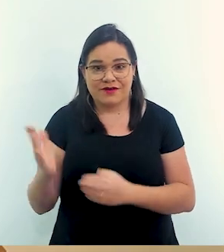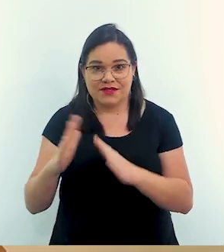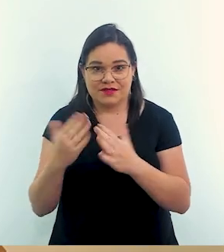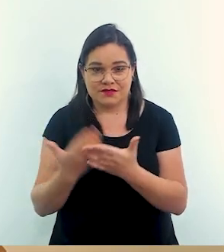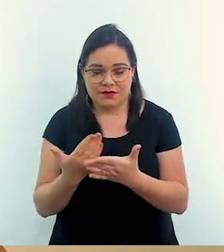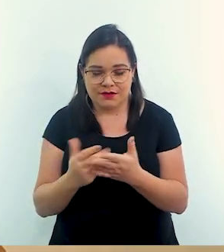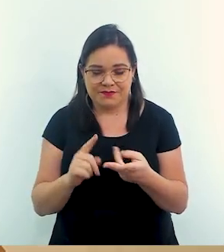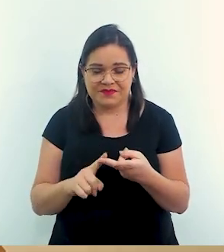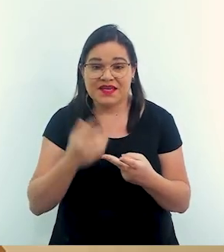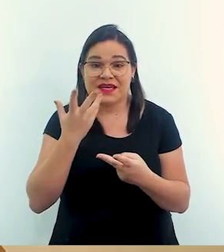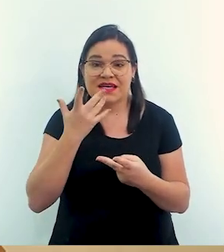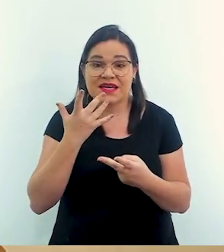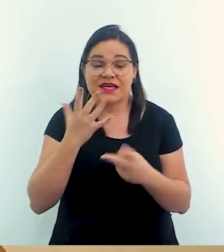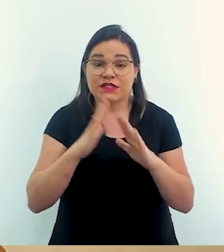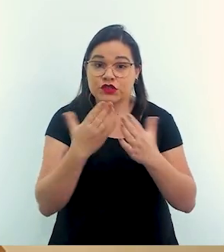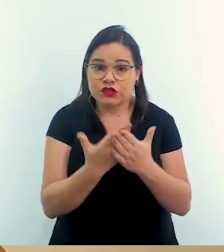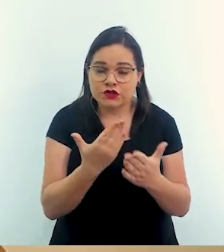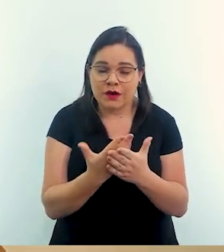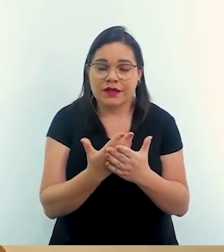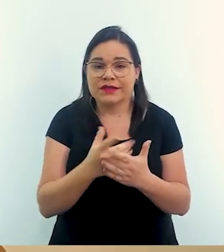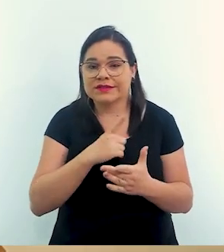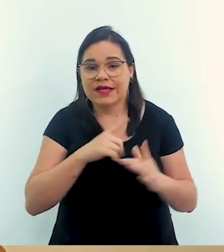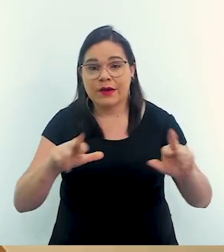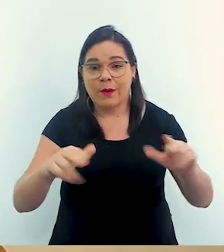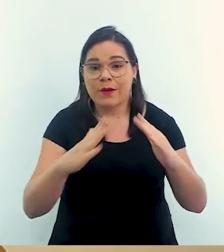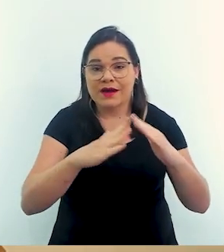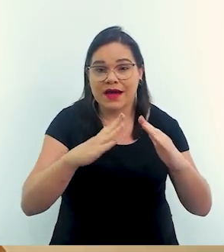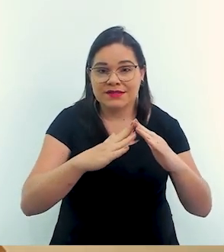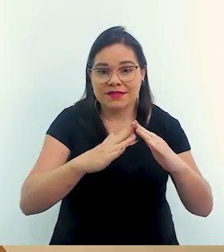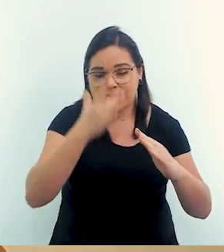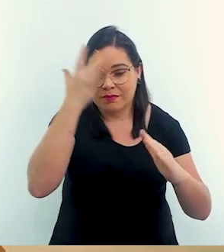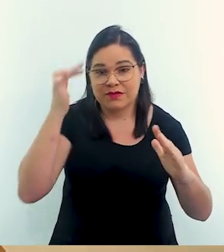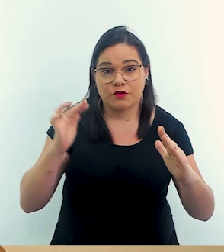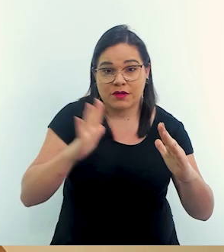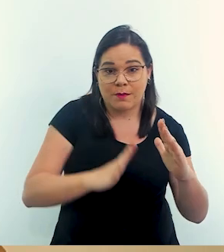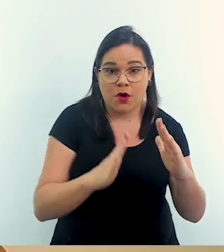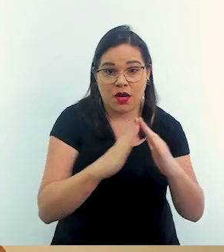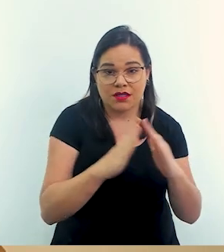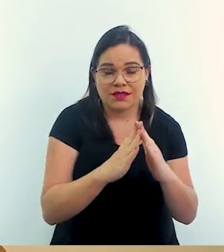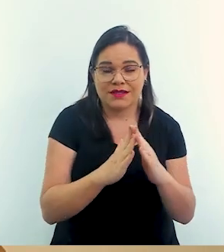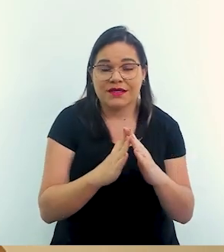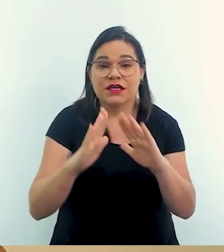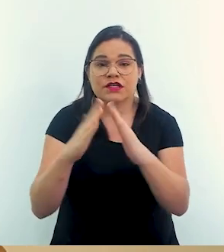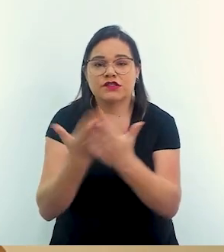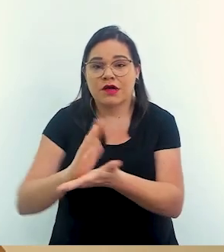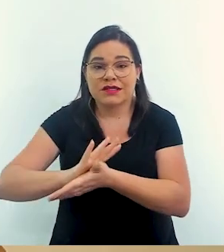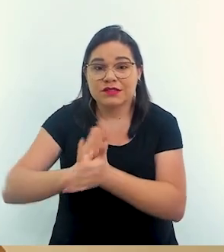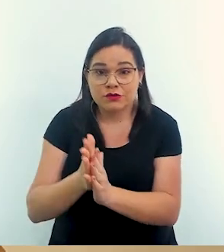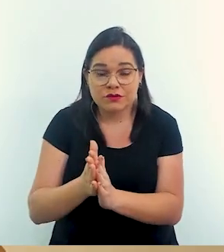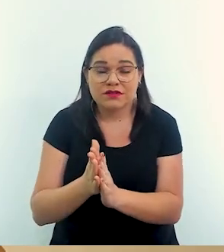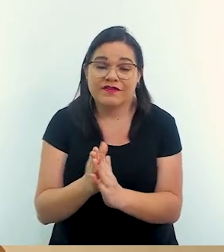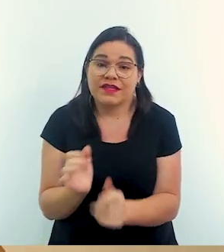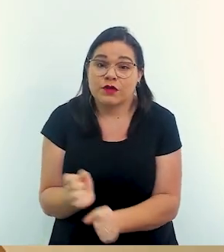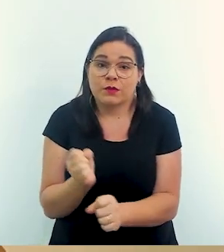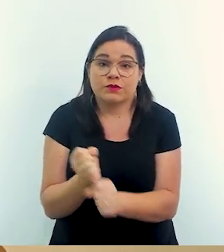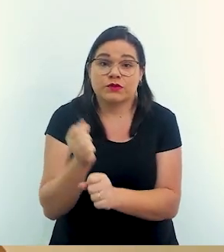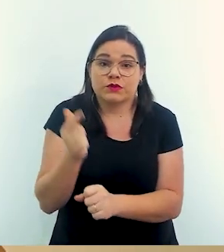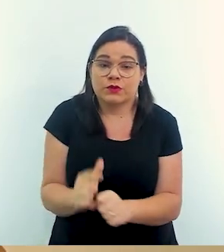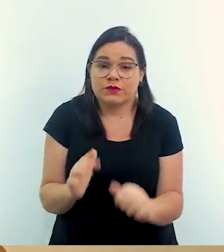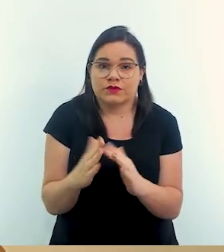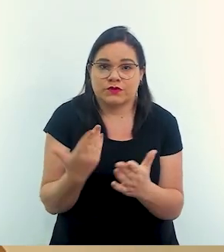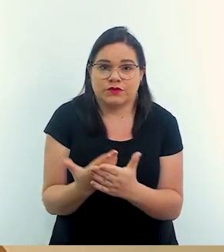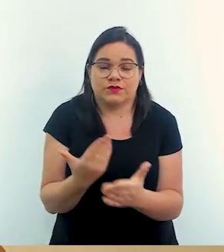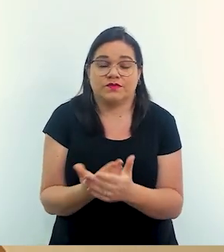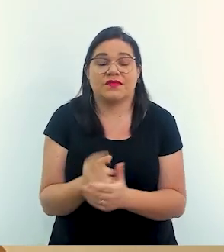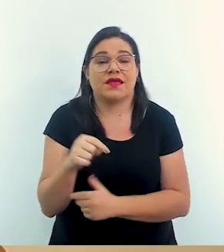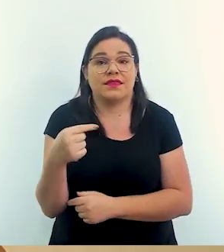escola, escolas que viraram abrigos, que estão em condições que viraram abrigos, escolas destruídas. Elas vão ter que ser reconstruídas depois